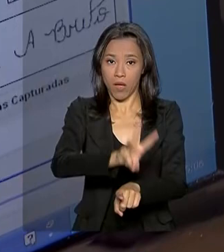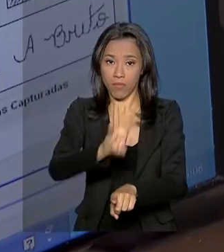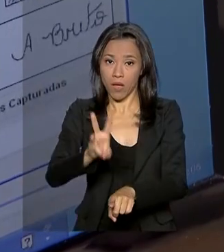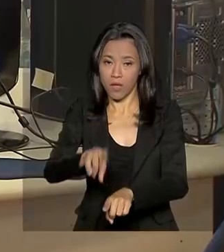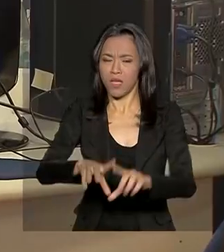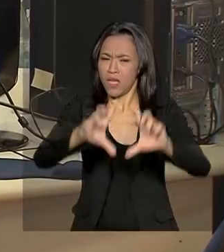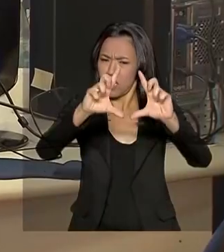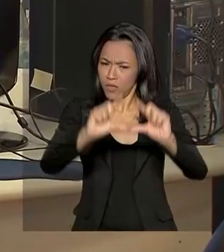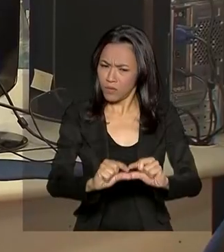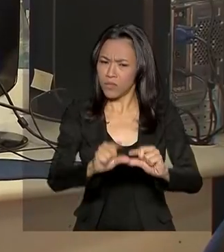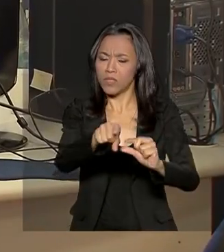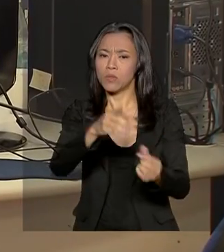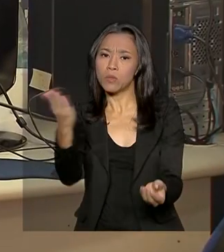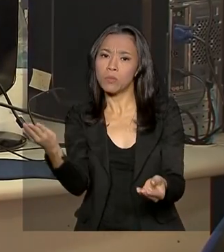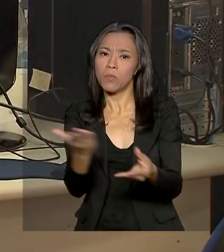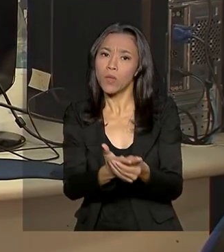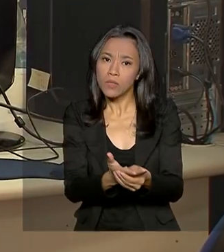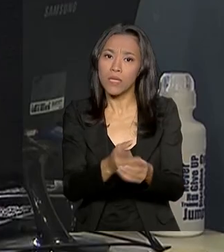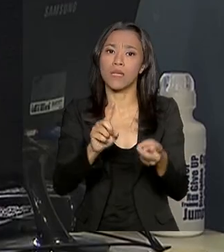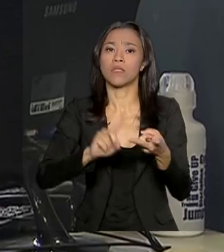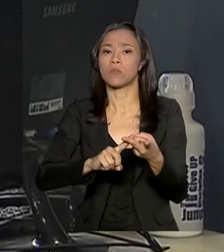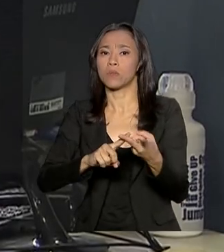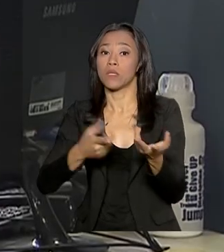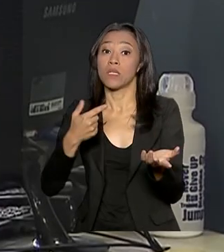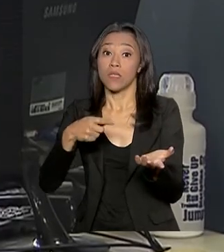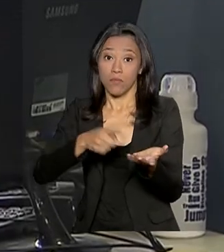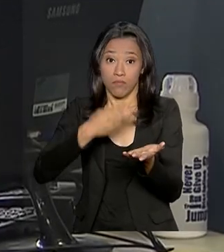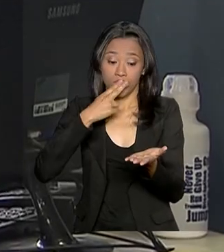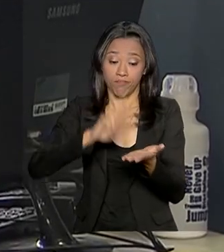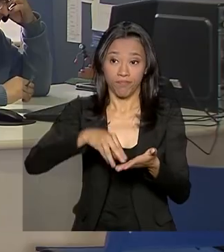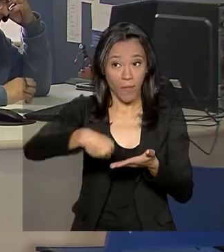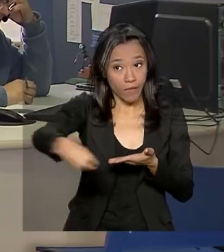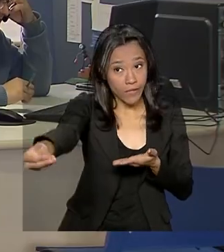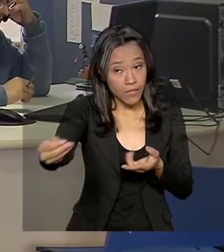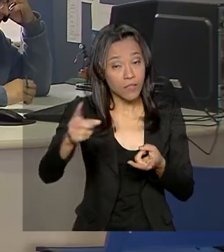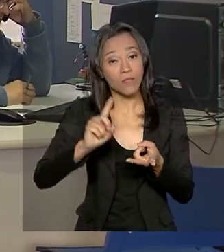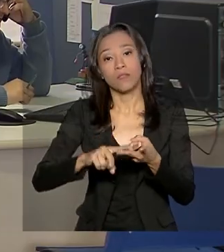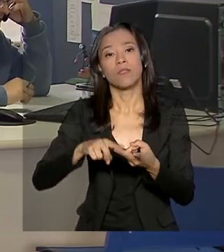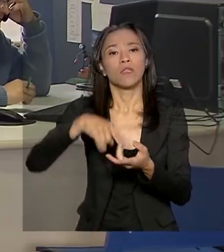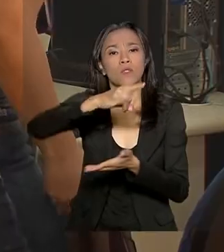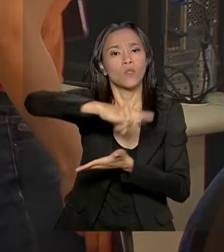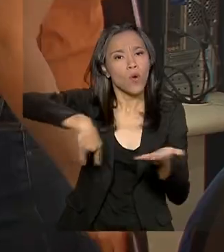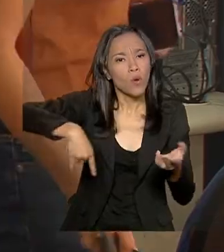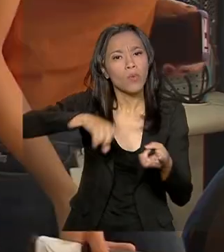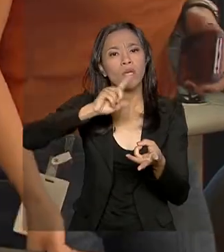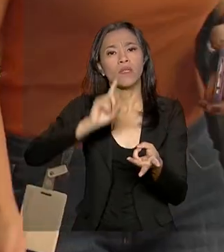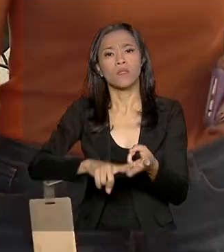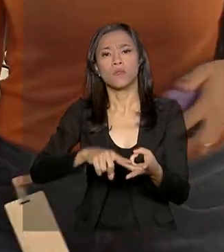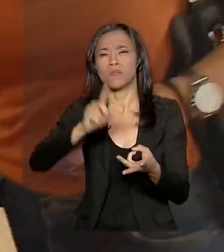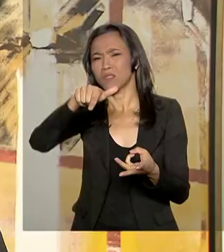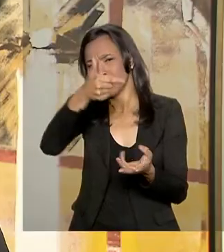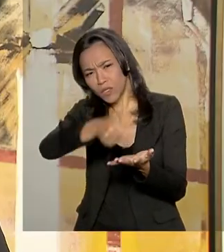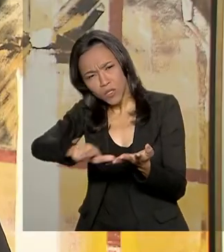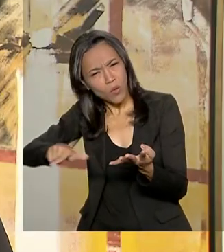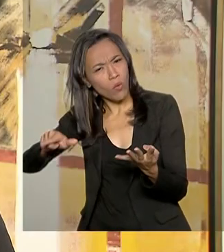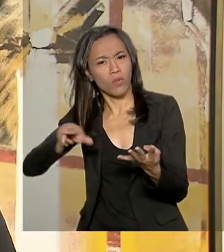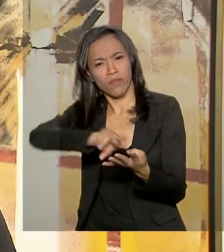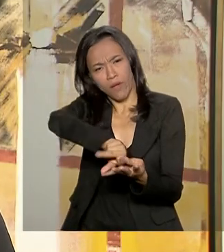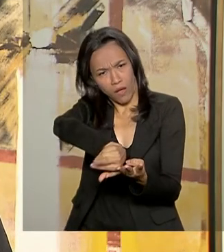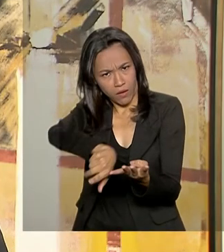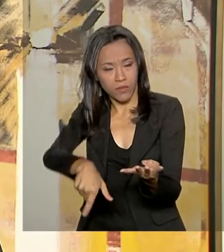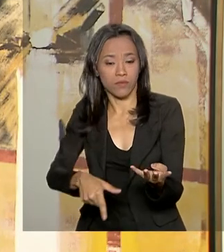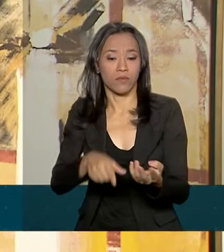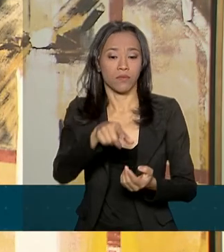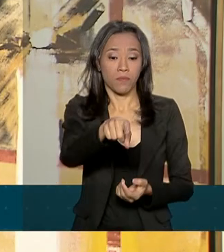dos processos de registro, notificação, emissão de certidões, recursos e impugnações. O interessado